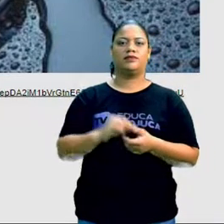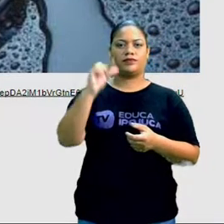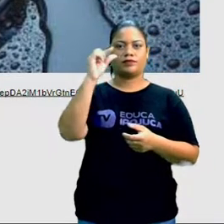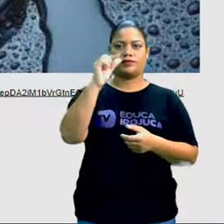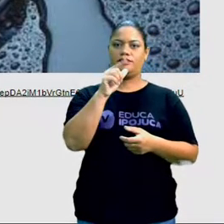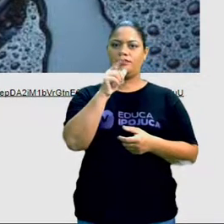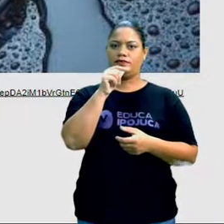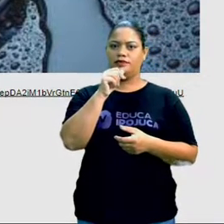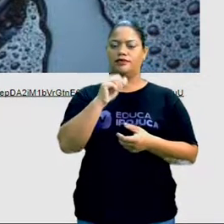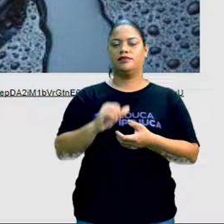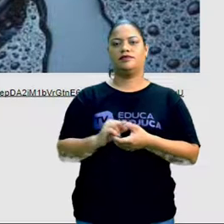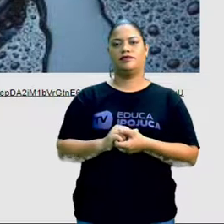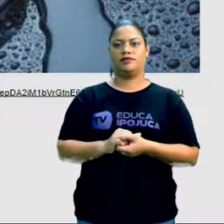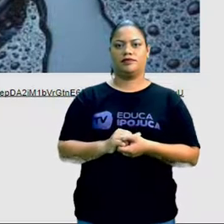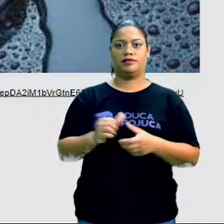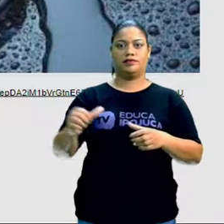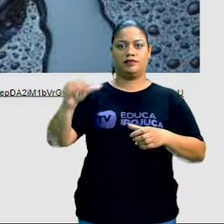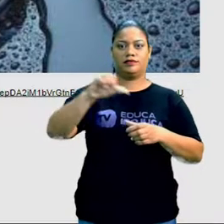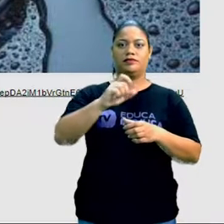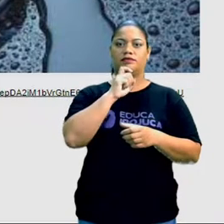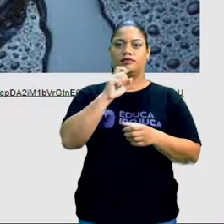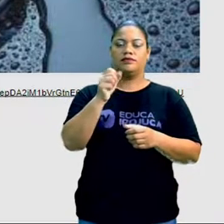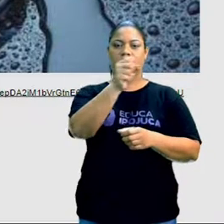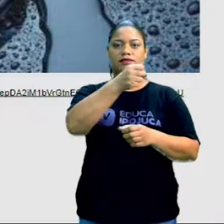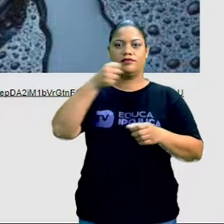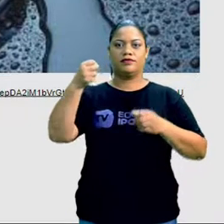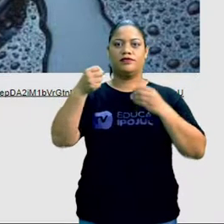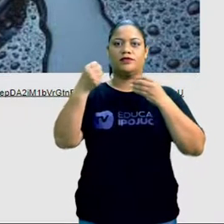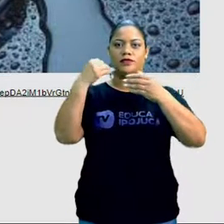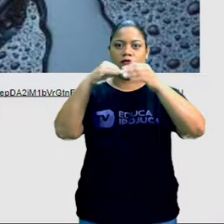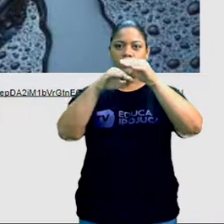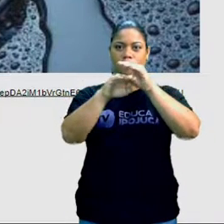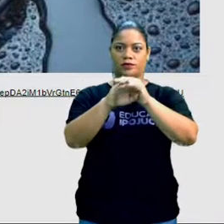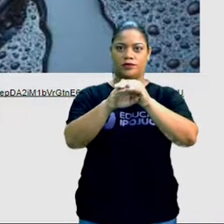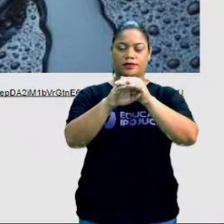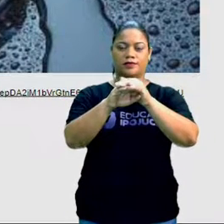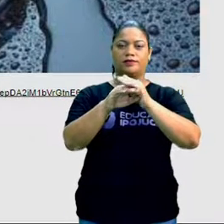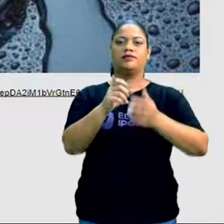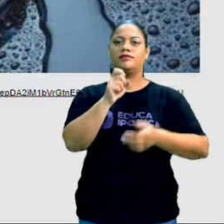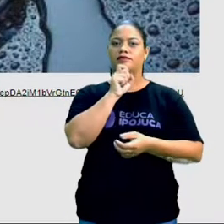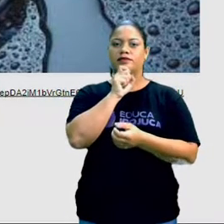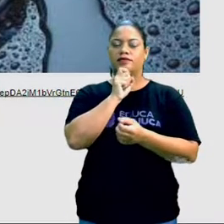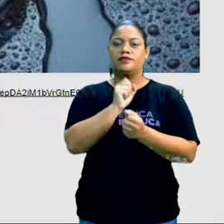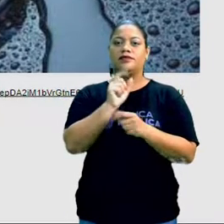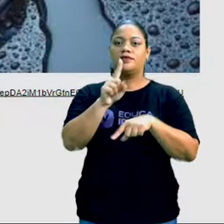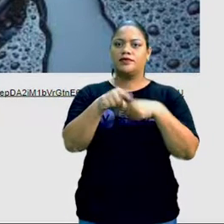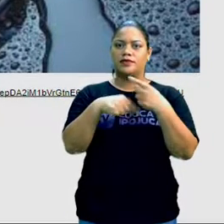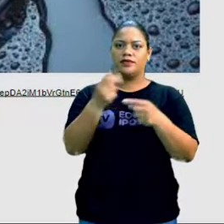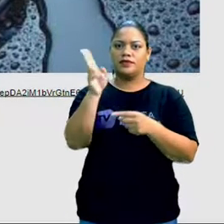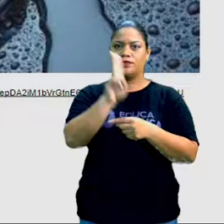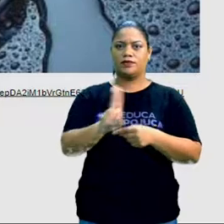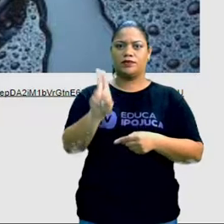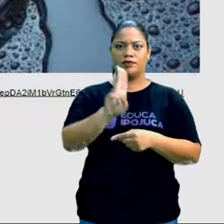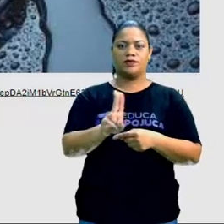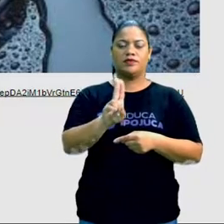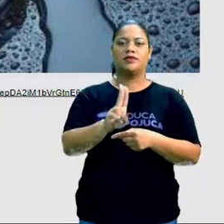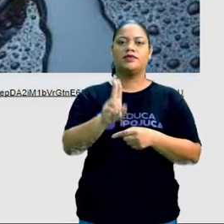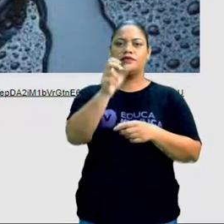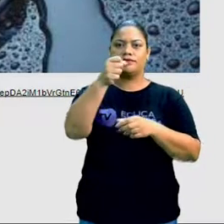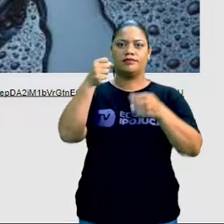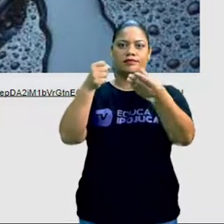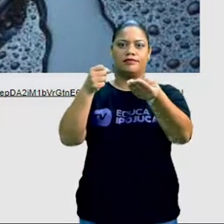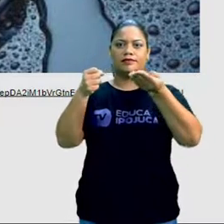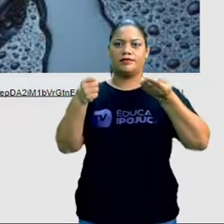pouco de água, você coloca no congelador, depois você começa a reutilizar, tira do congelador